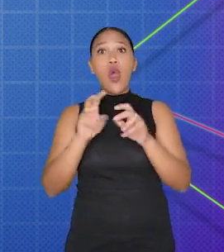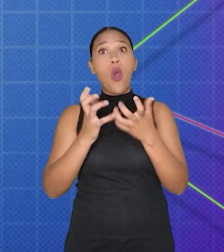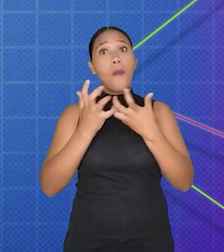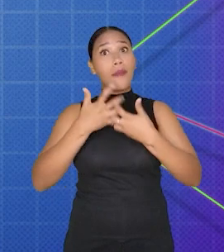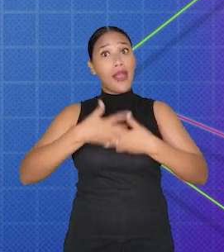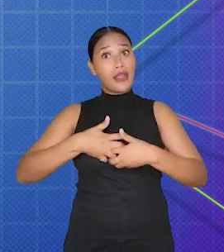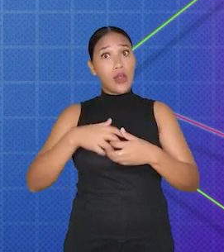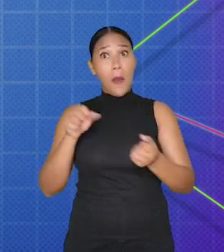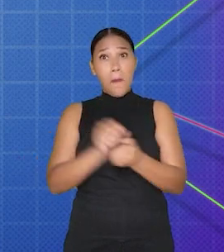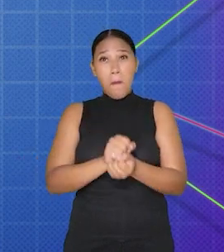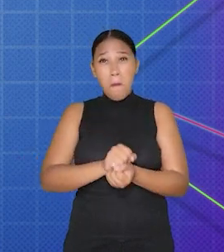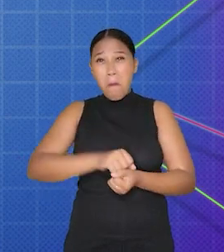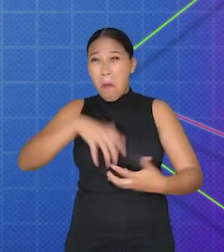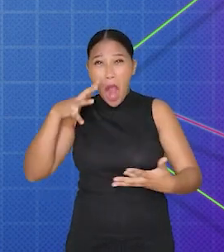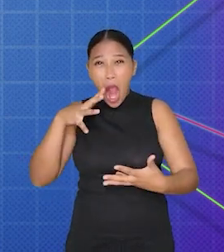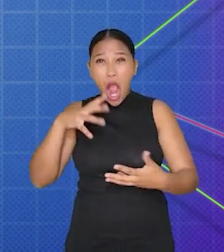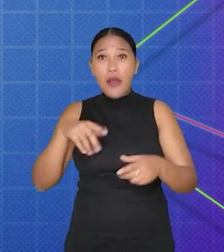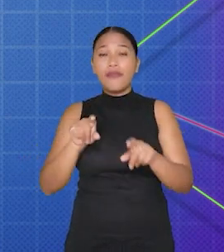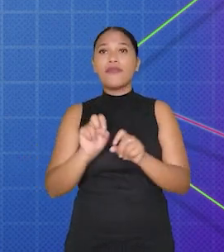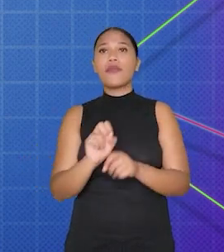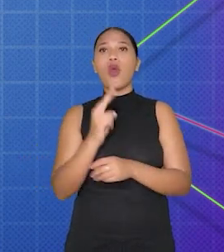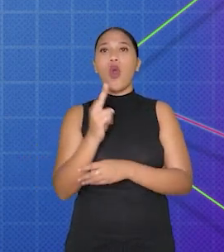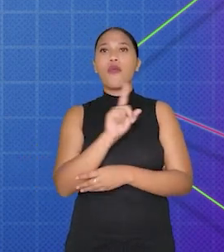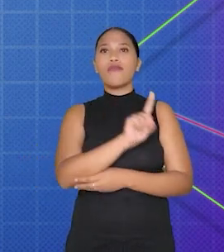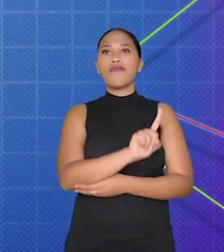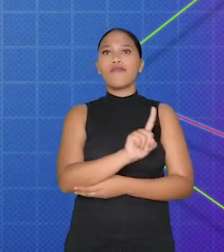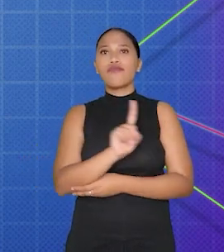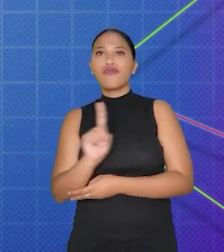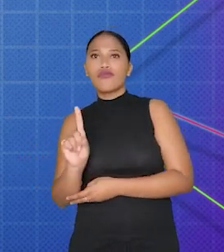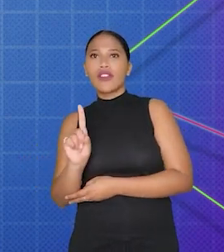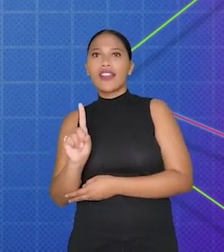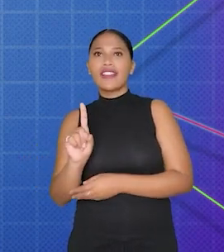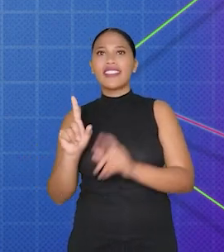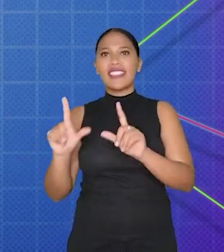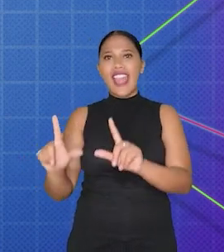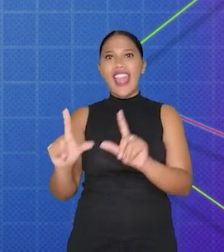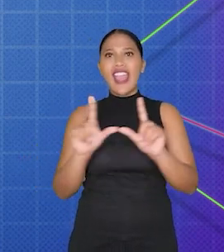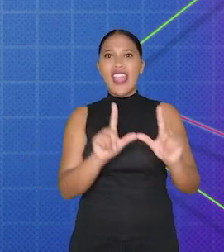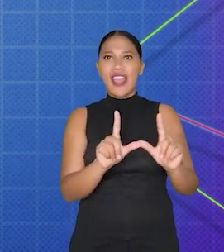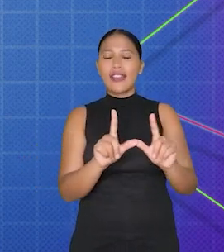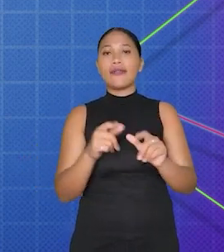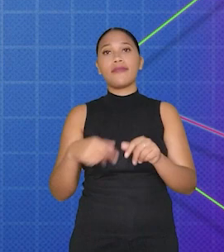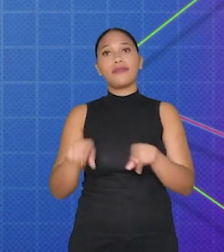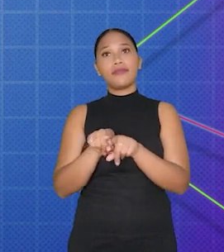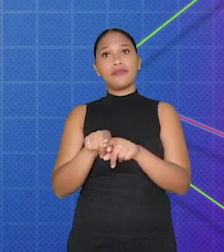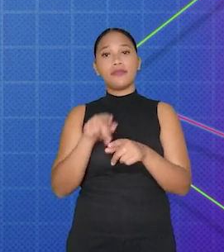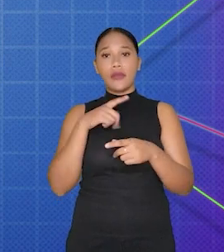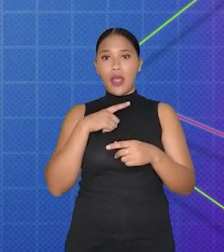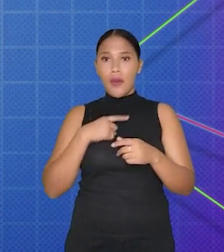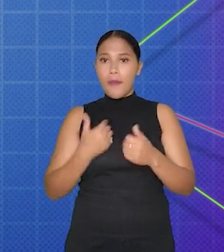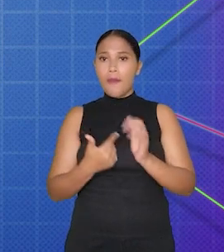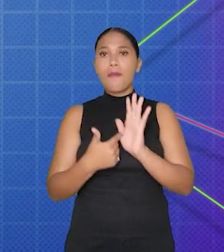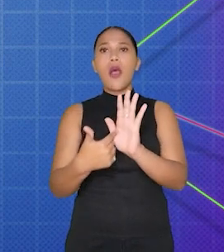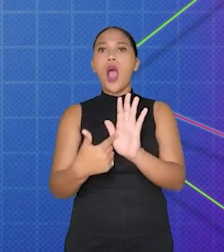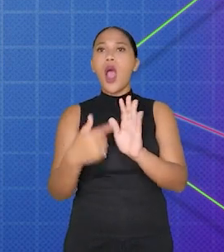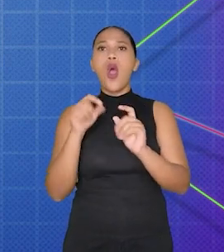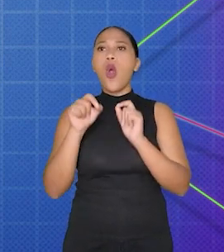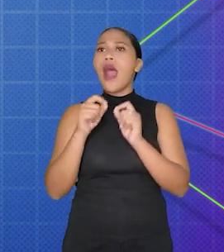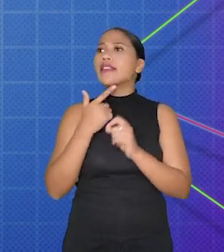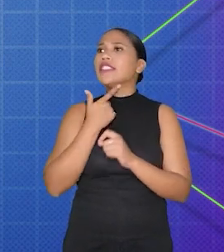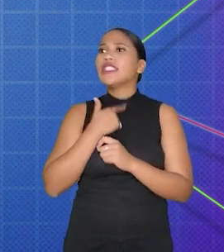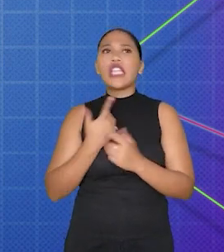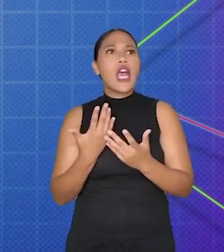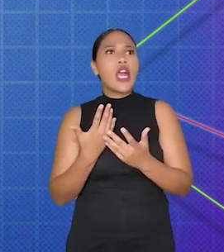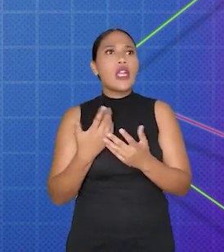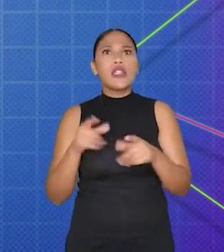visuais complexos, como explosões ou transições de cena. Os desenvolvedores podem criar uma sequência de quadros para representar o